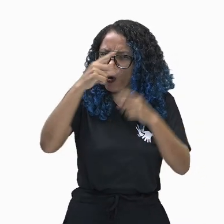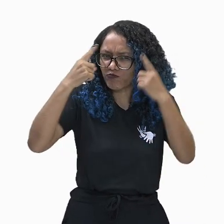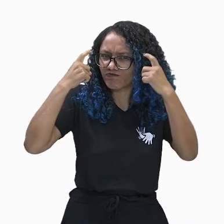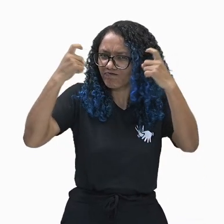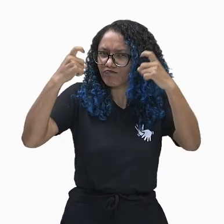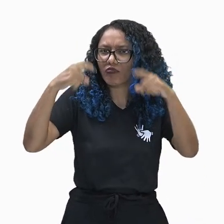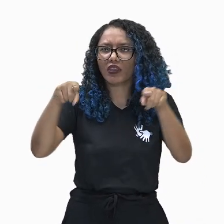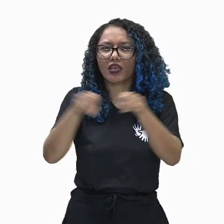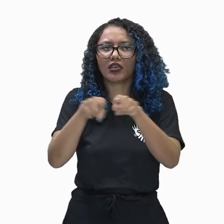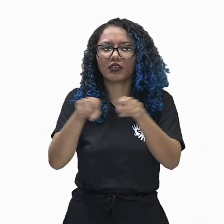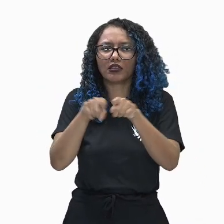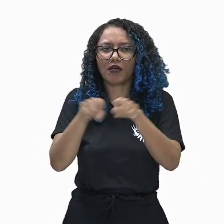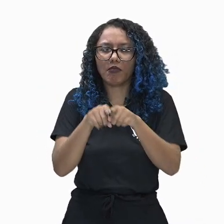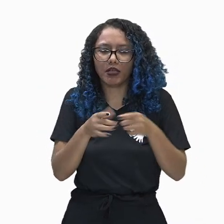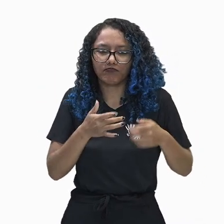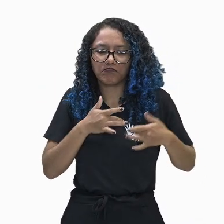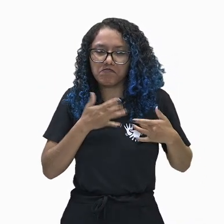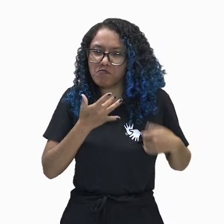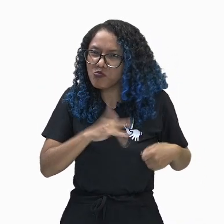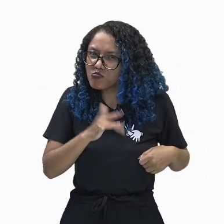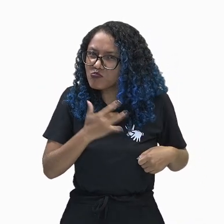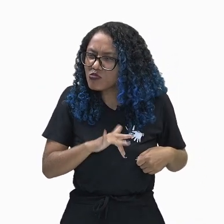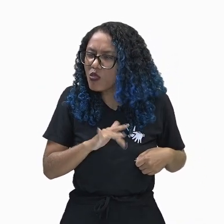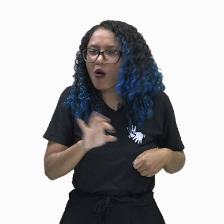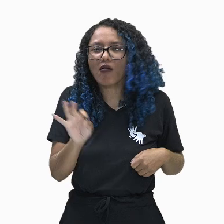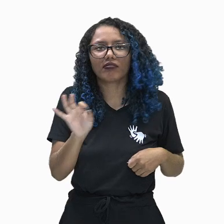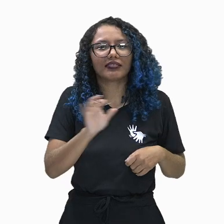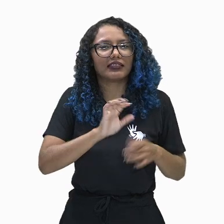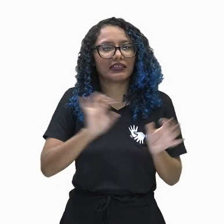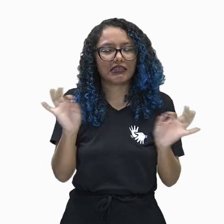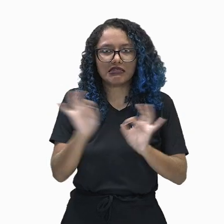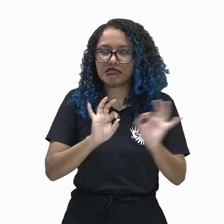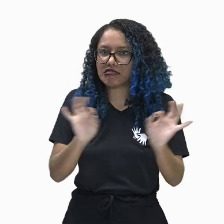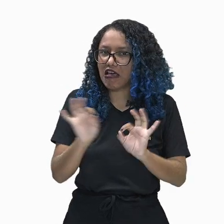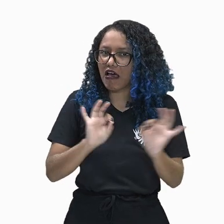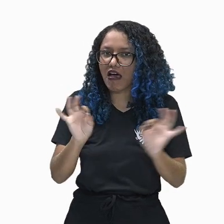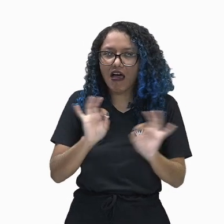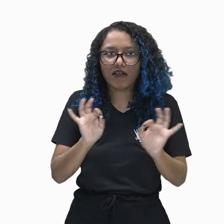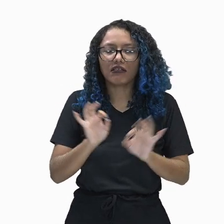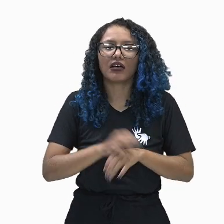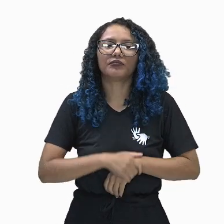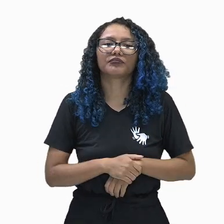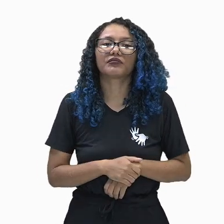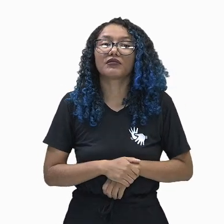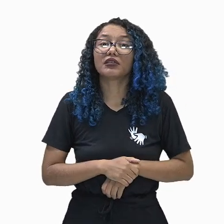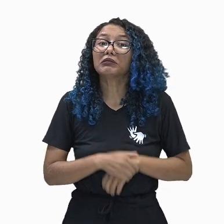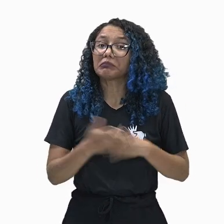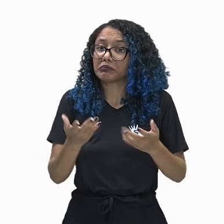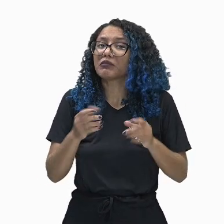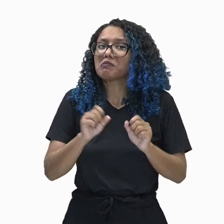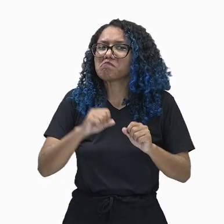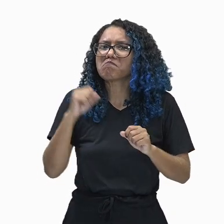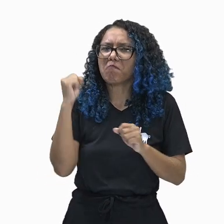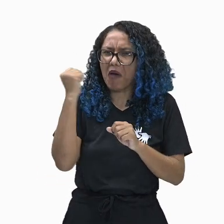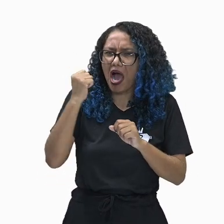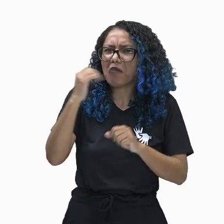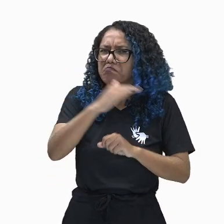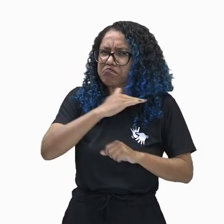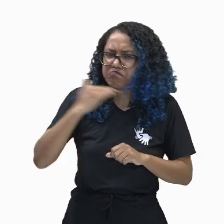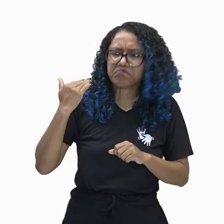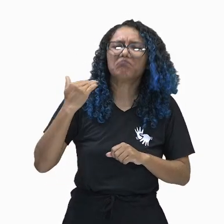impiedosos. Por quê? Porque se fosse preciso matar, cabeças rolavam, então, através aí dos assírios.